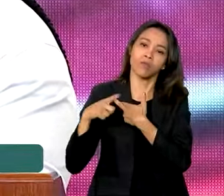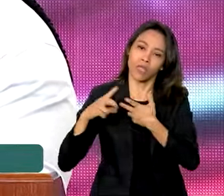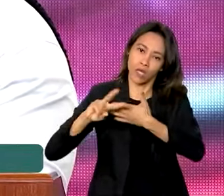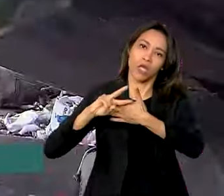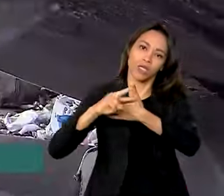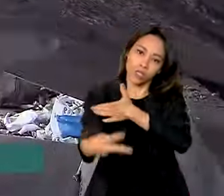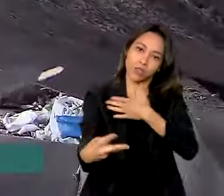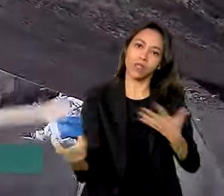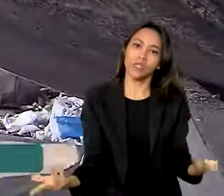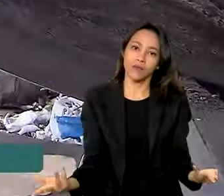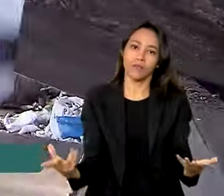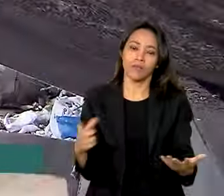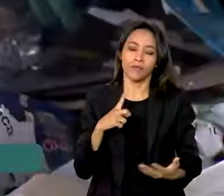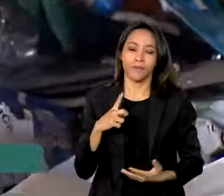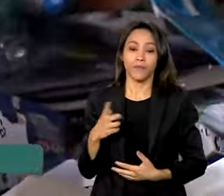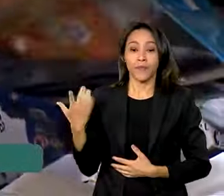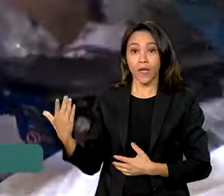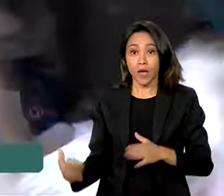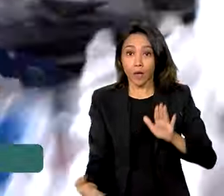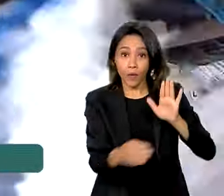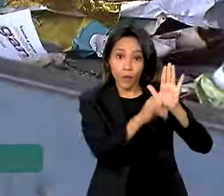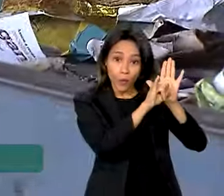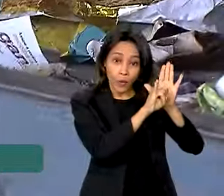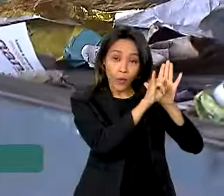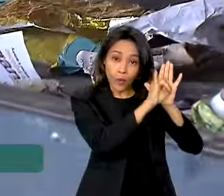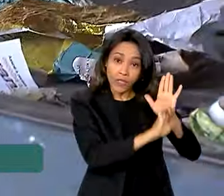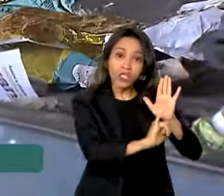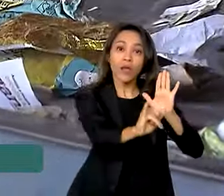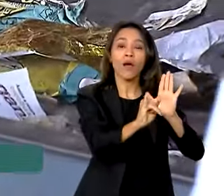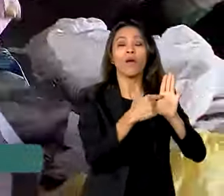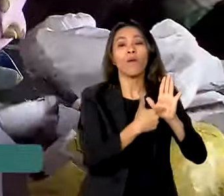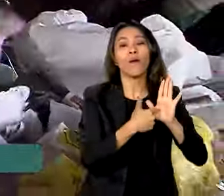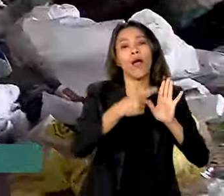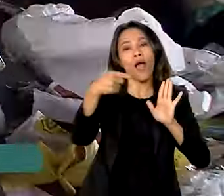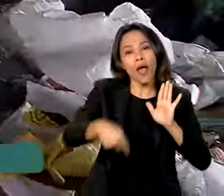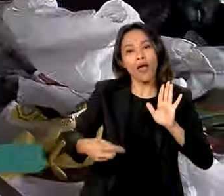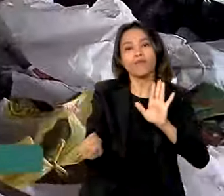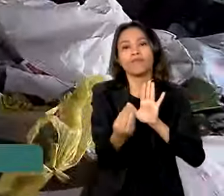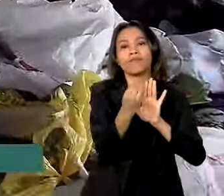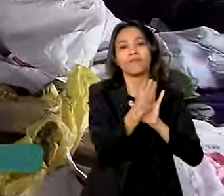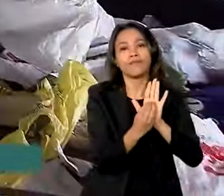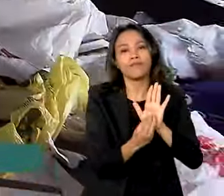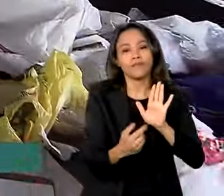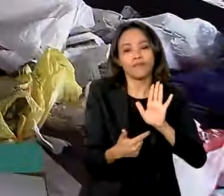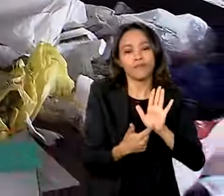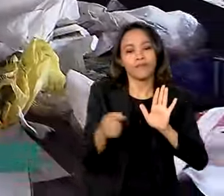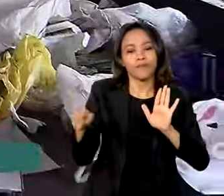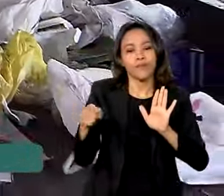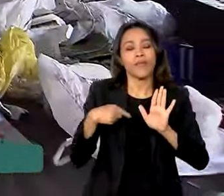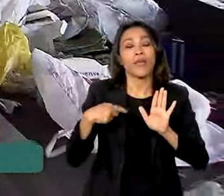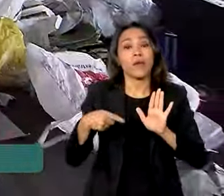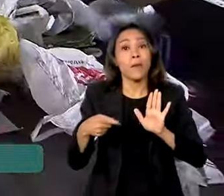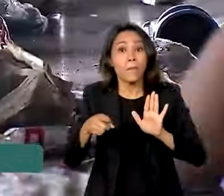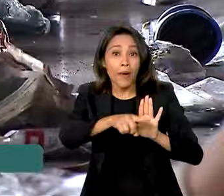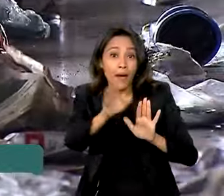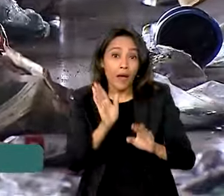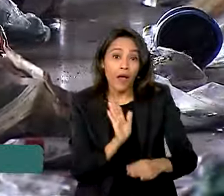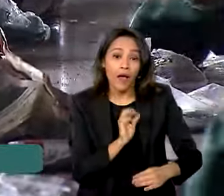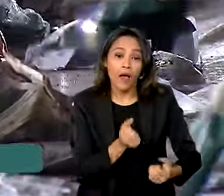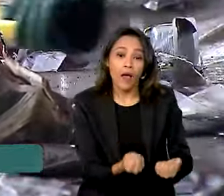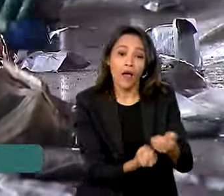responsabilidades. O edital que retoma o Cataforte faz parte do programa Diogo de Santana Procatadoras e